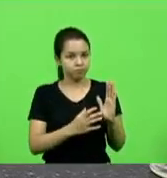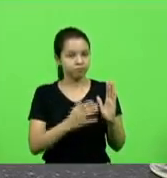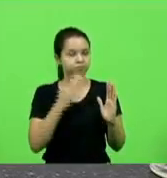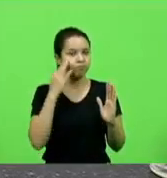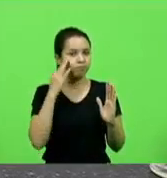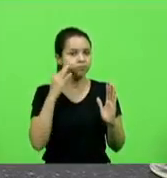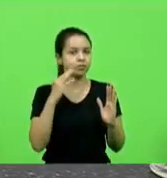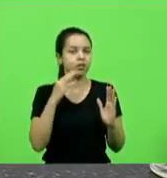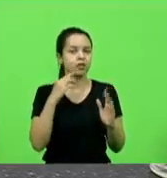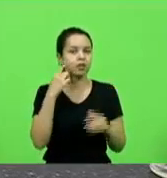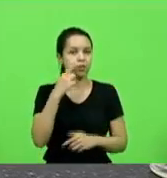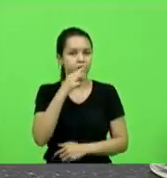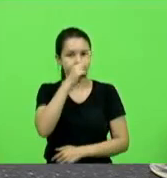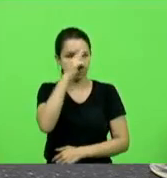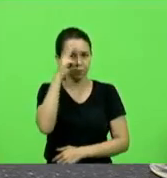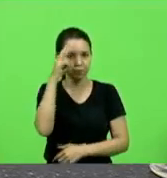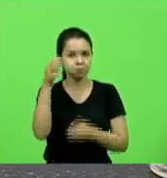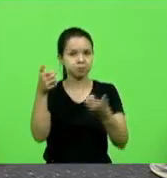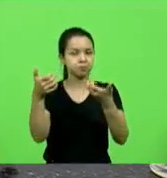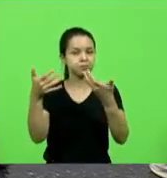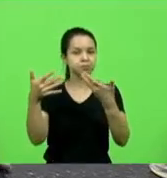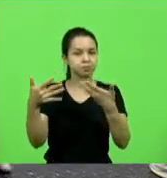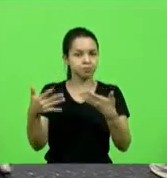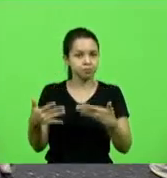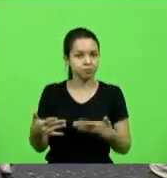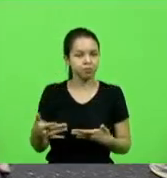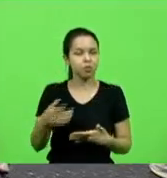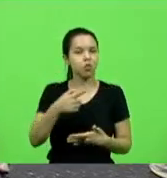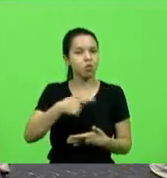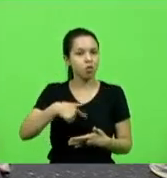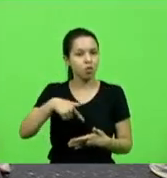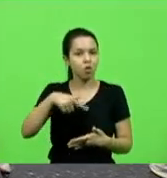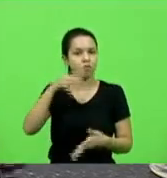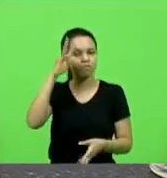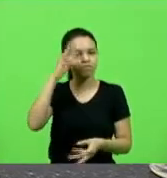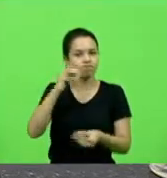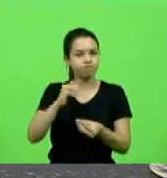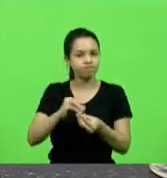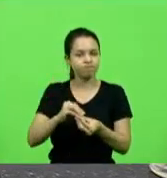fez sua manifestação entendeu e de que nós devêssemos